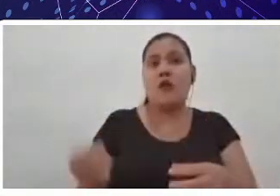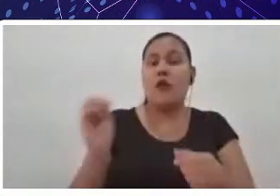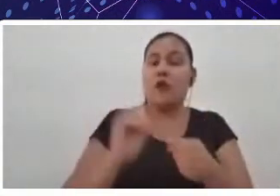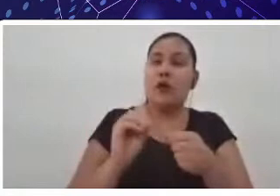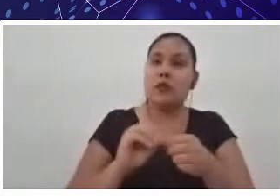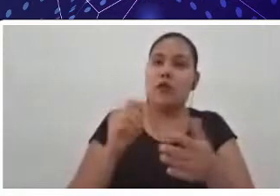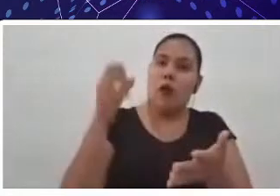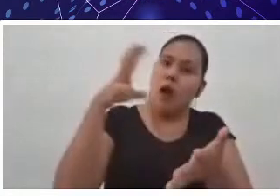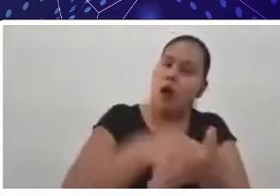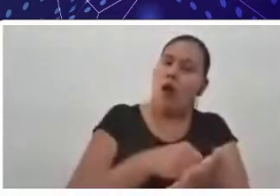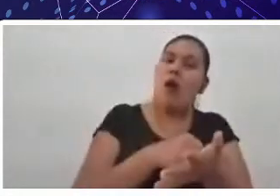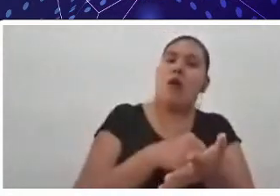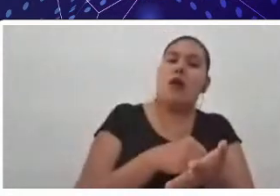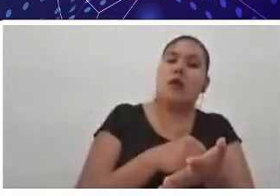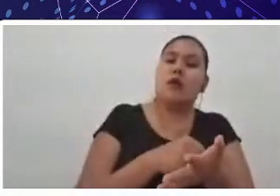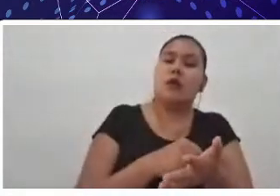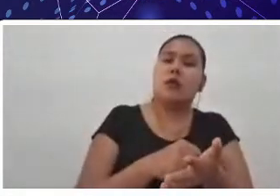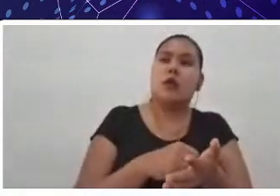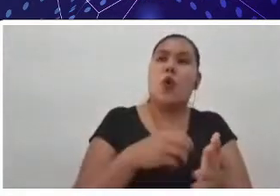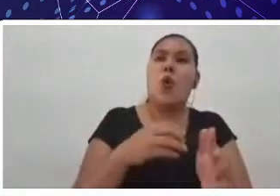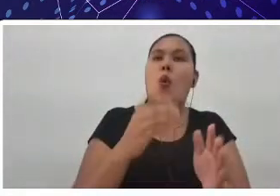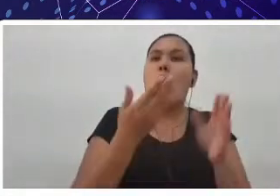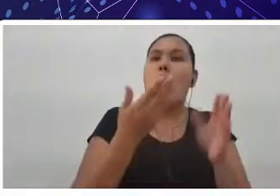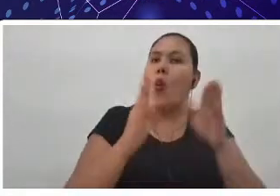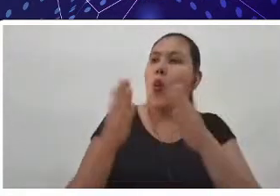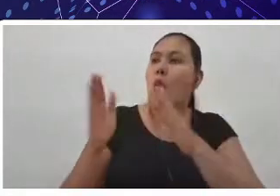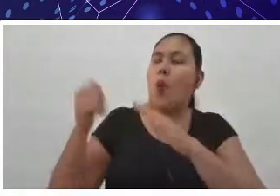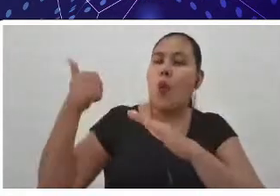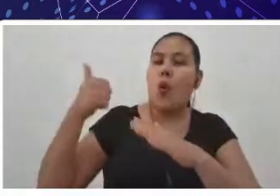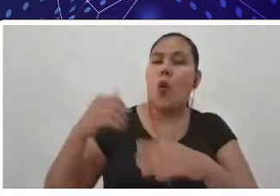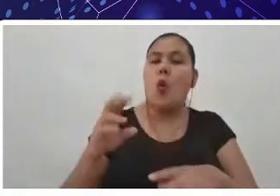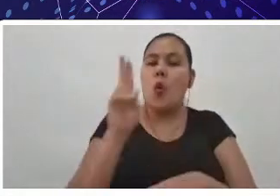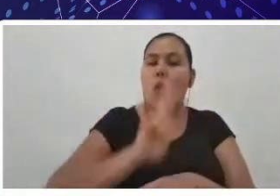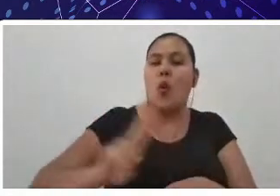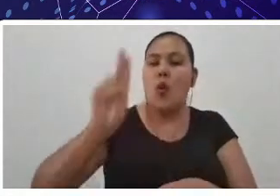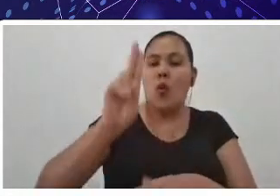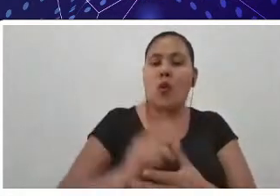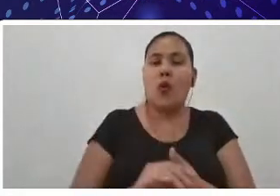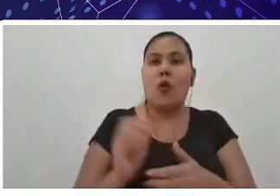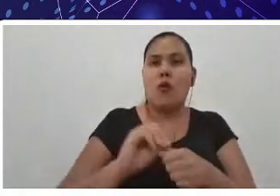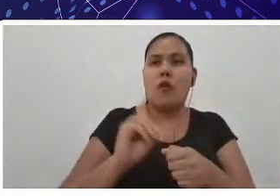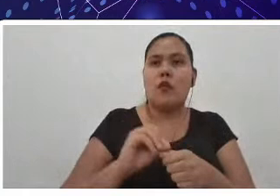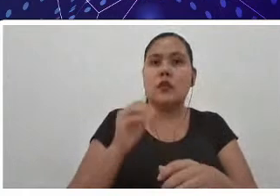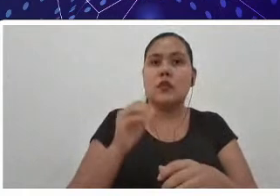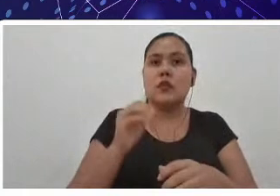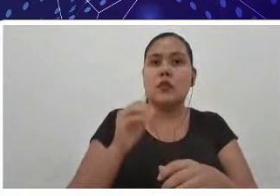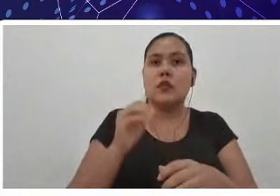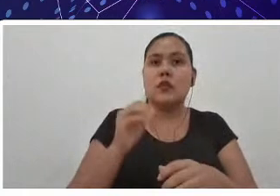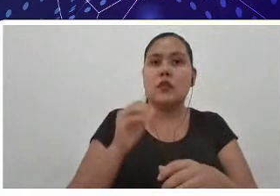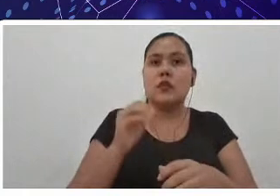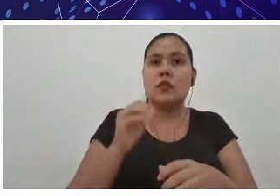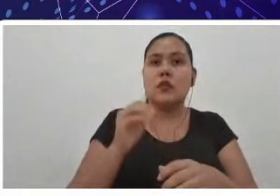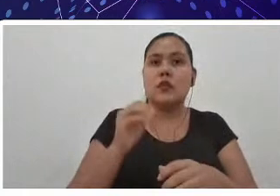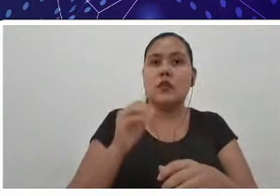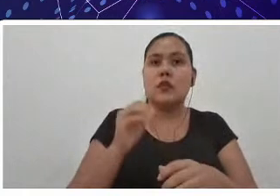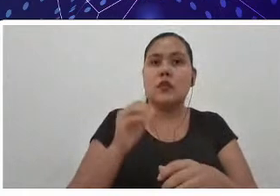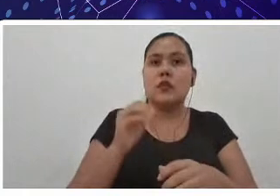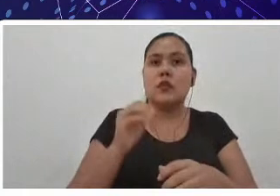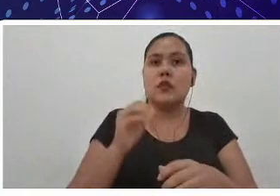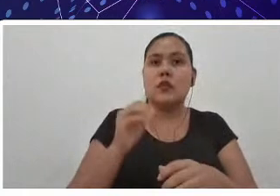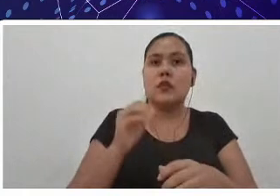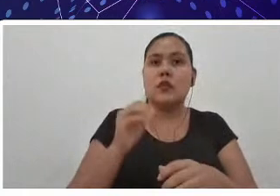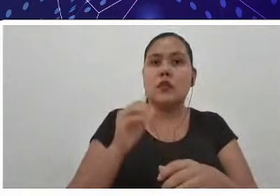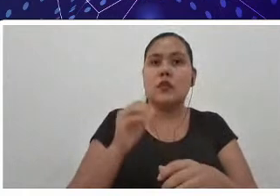período hábil, que sempre a universidade, ela vem fazendo essa divulgação aí de forma massiva, para que esses alunos, eles se